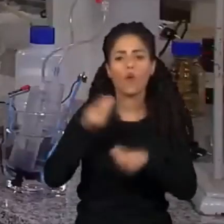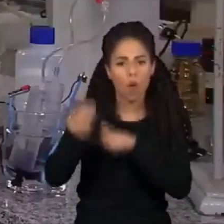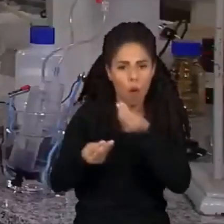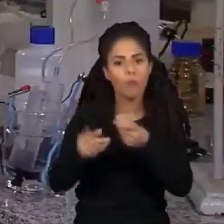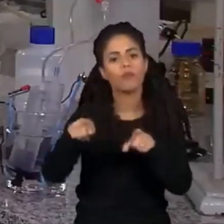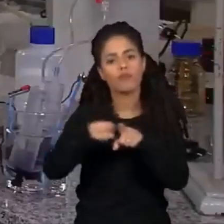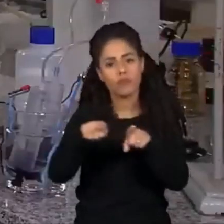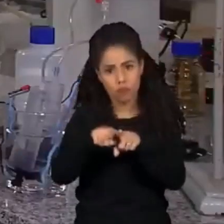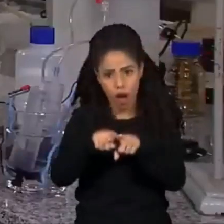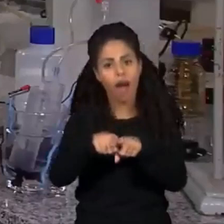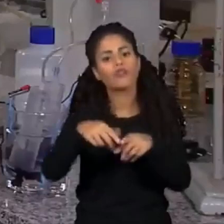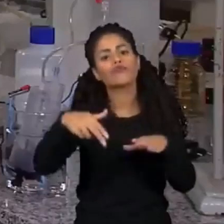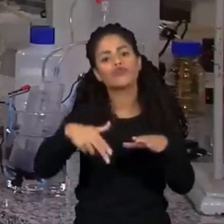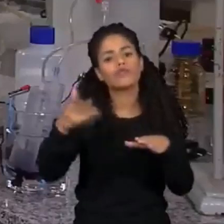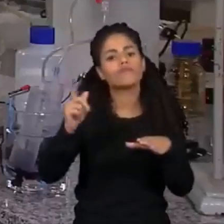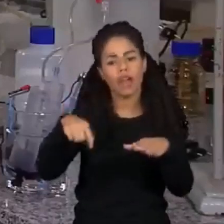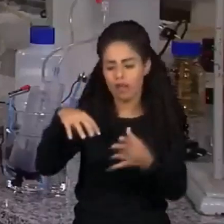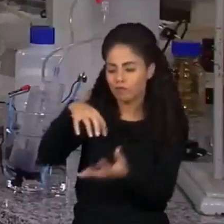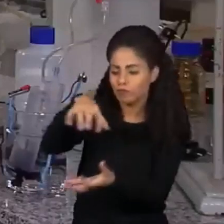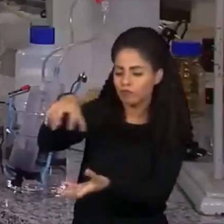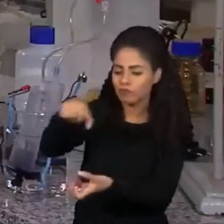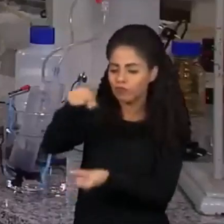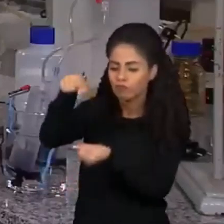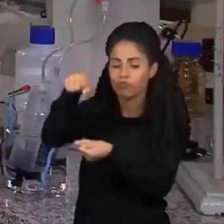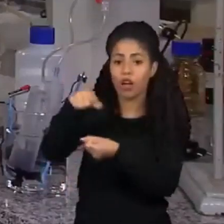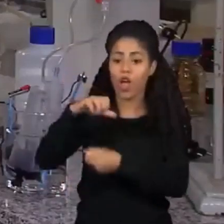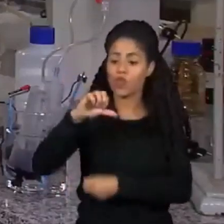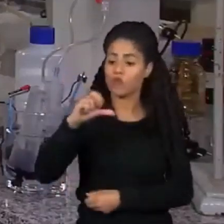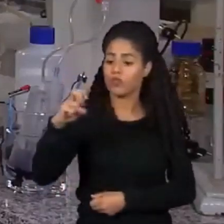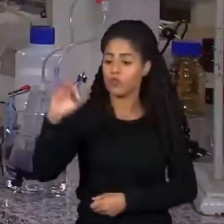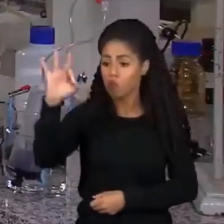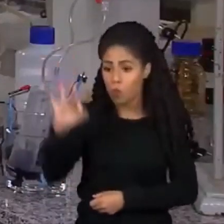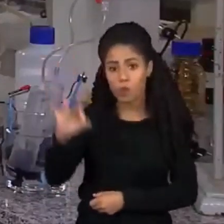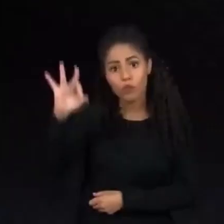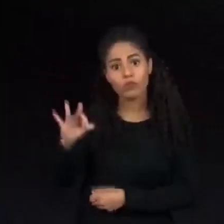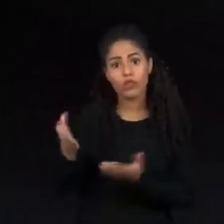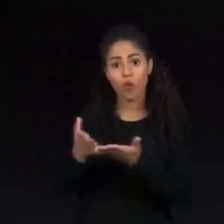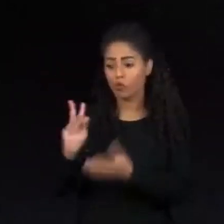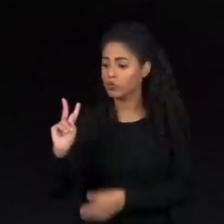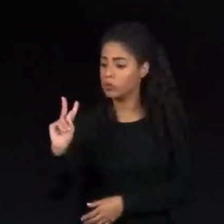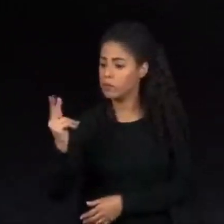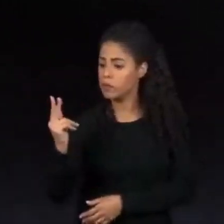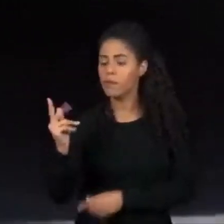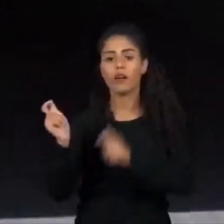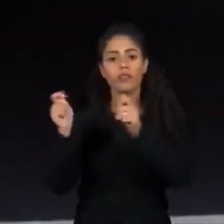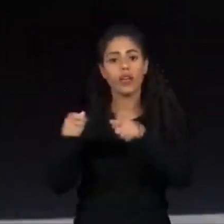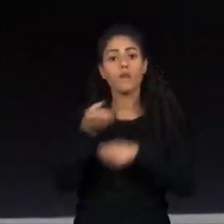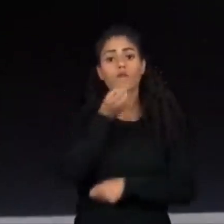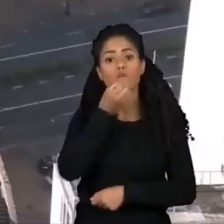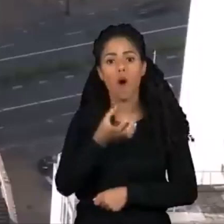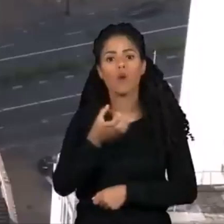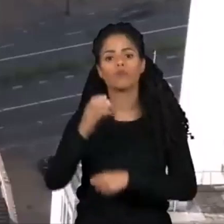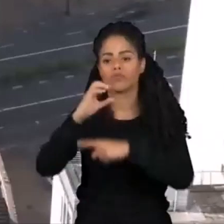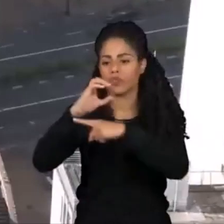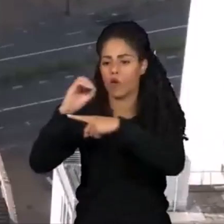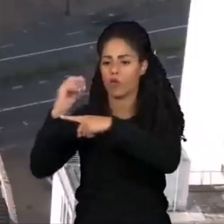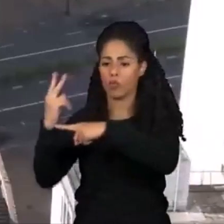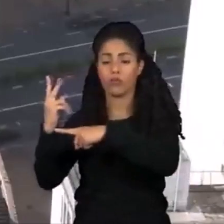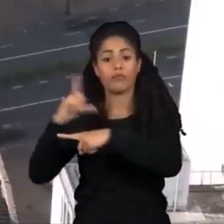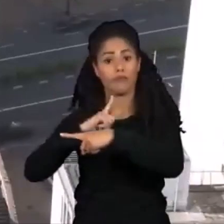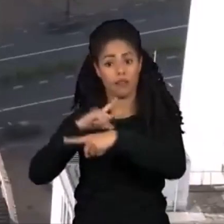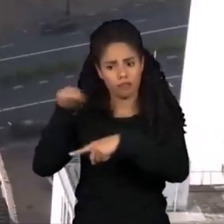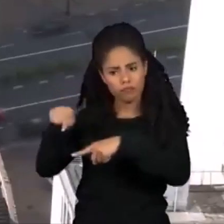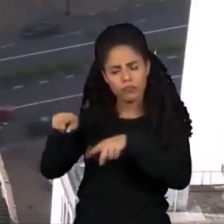fósseis. O que isso quer dizer? Que 95% do hidrogênio gera uma grande quantidade de CO2. E